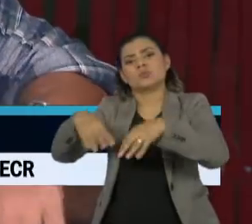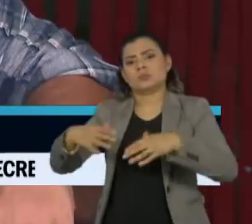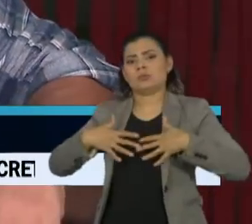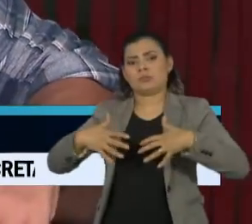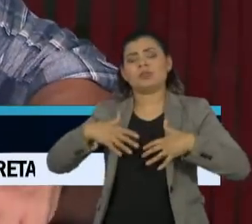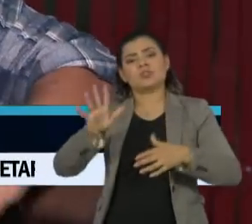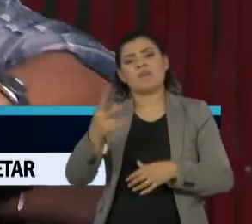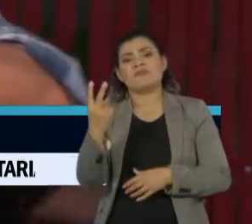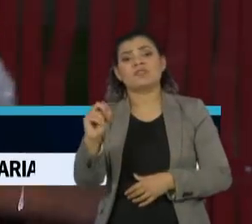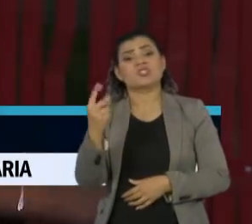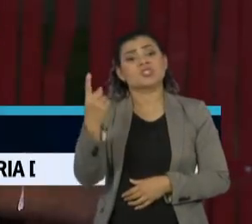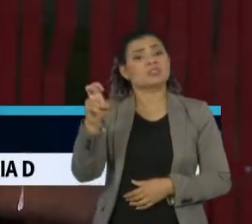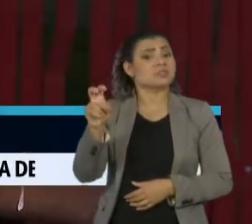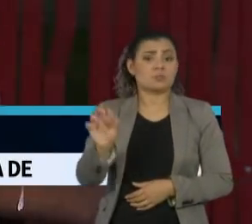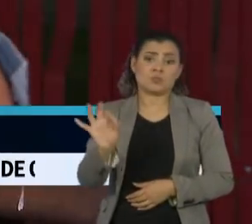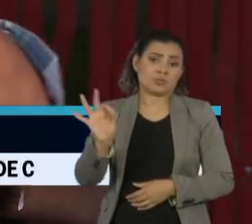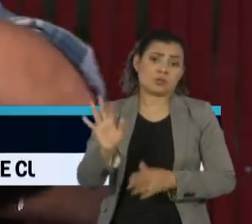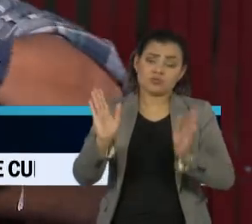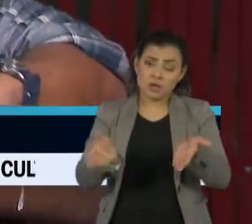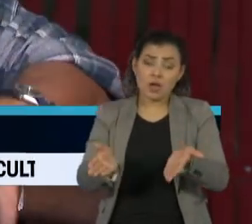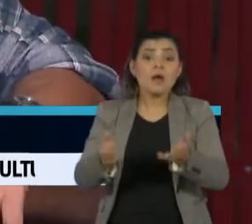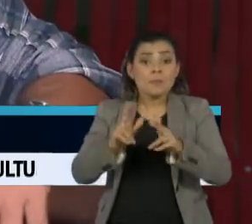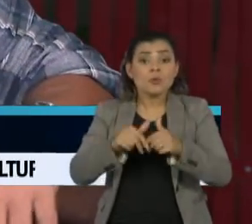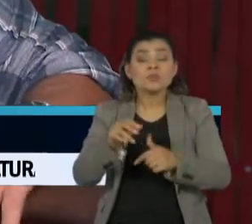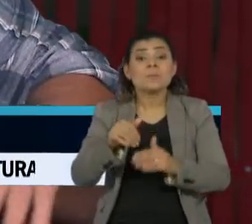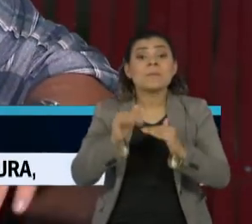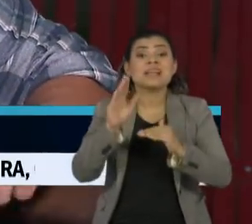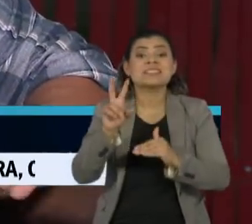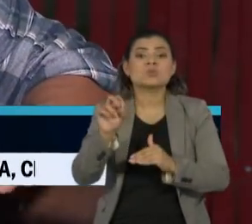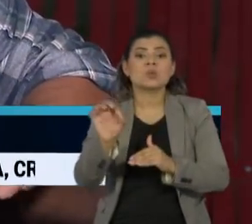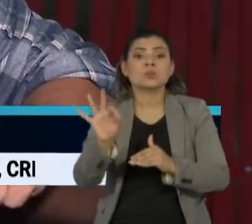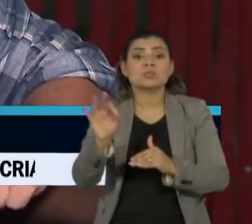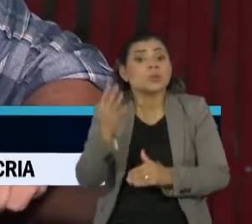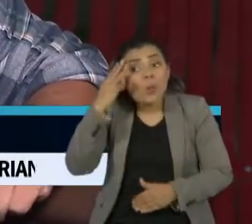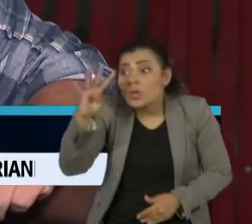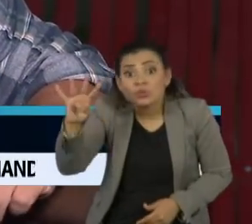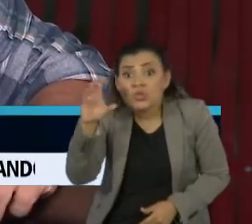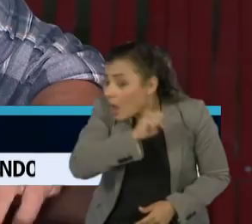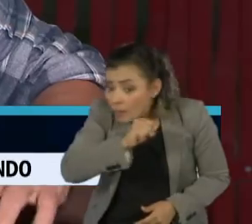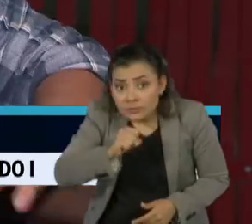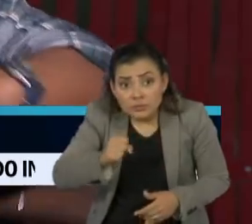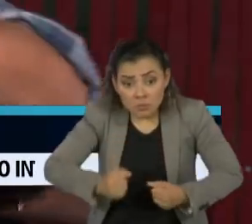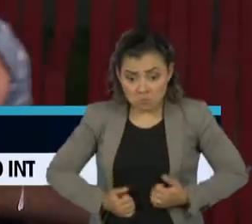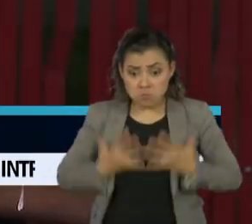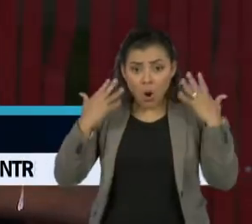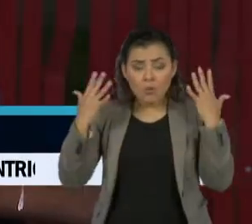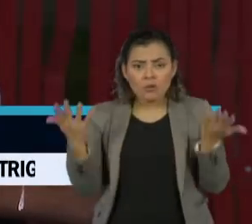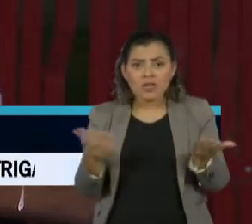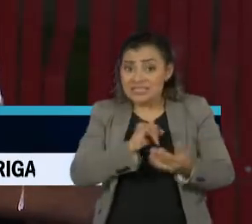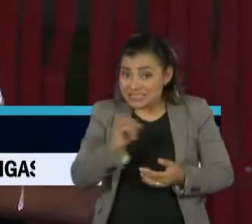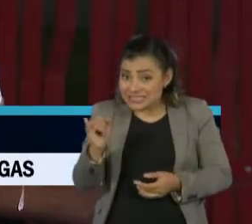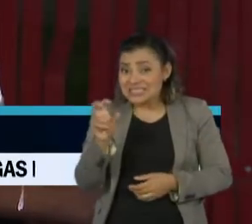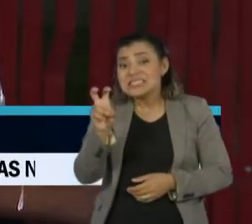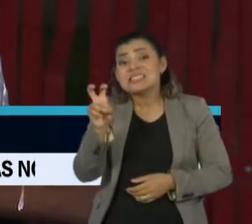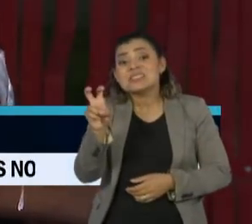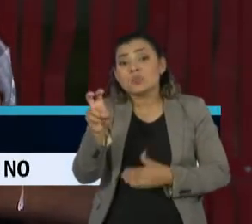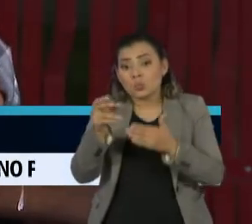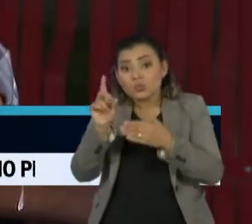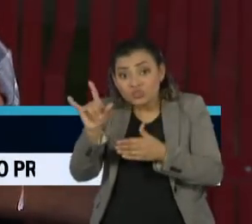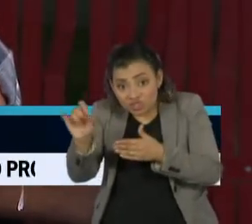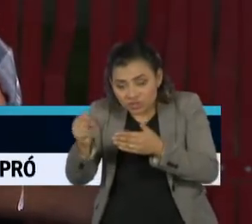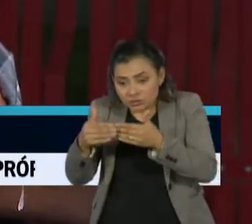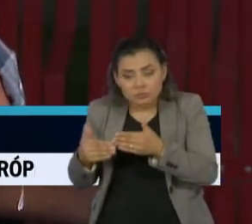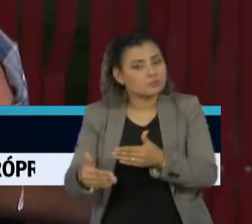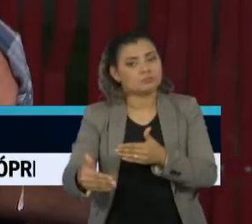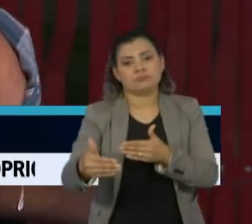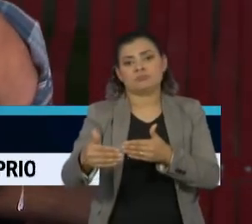20%, 15%. Isso progride até mais de 50% em quatro dias. Se a gente passar do dia 5, você já está